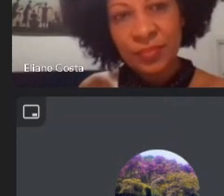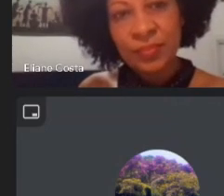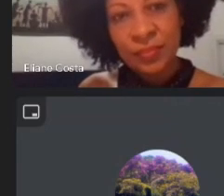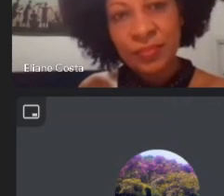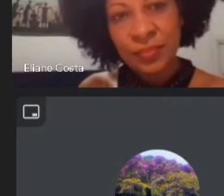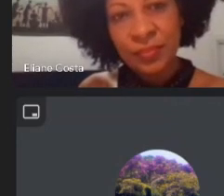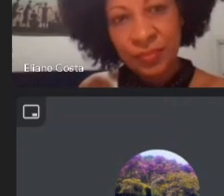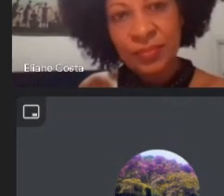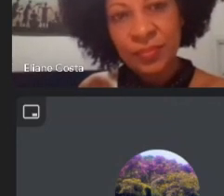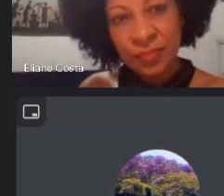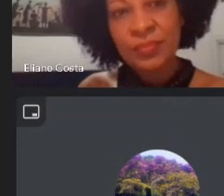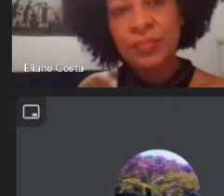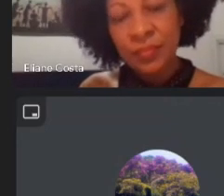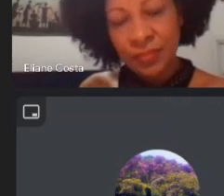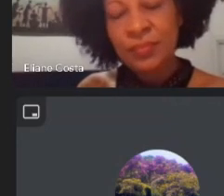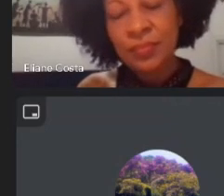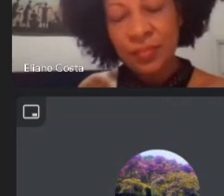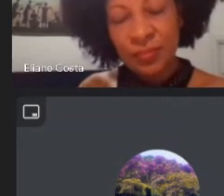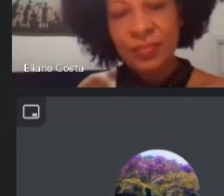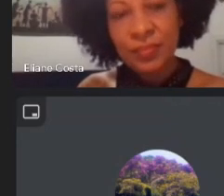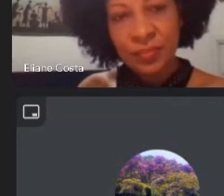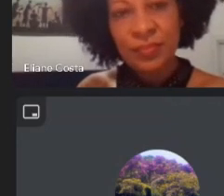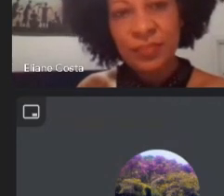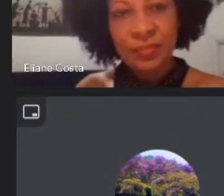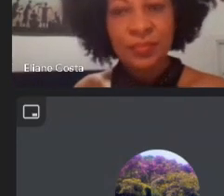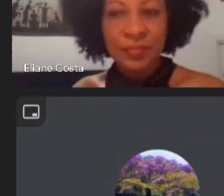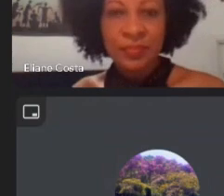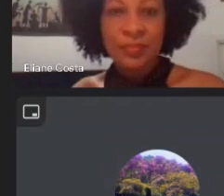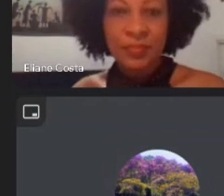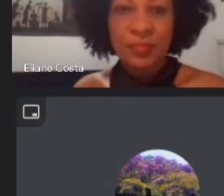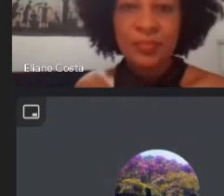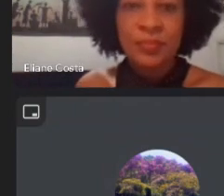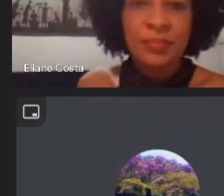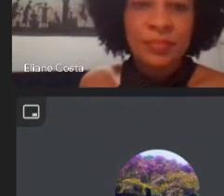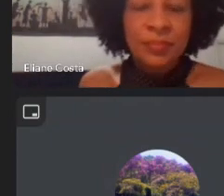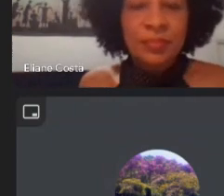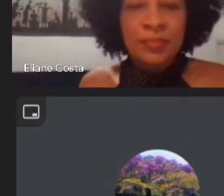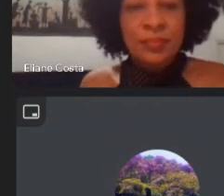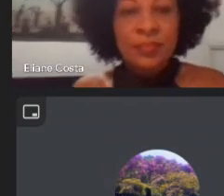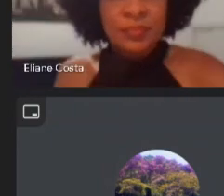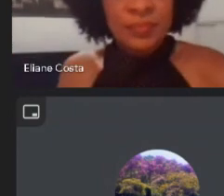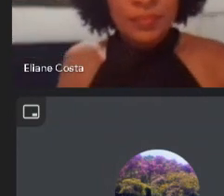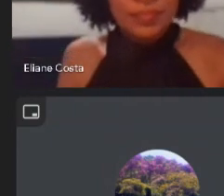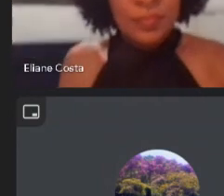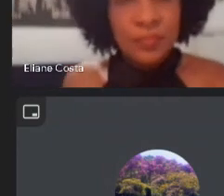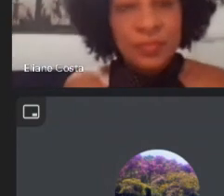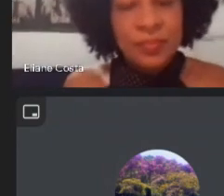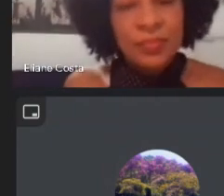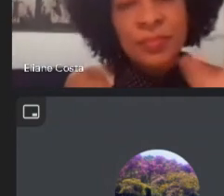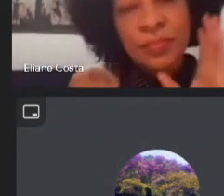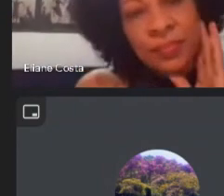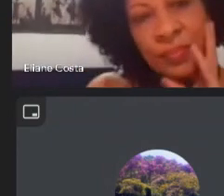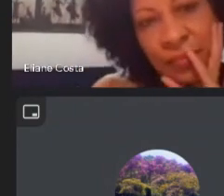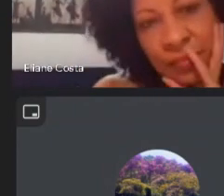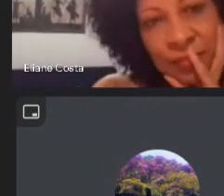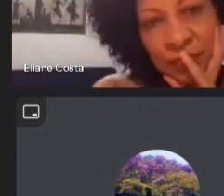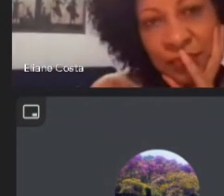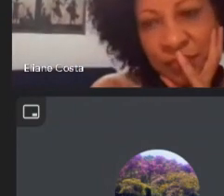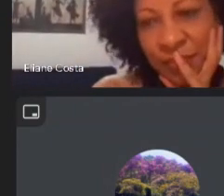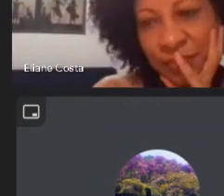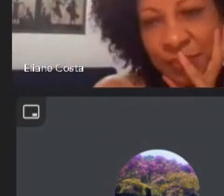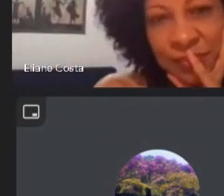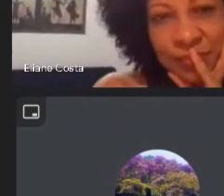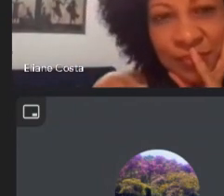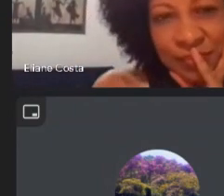judeus e outras etnias etnias indígenas e outras rastas como a população então finalizo aqui com